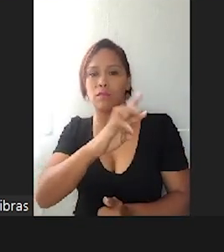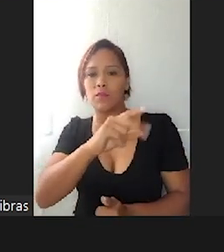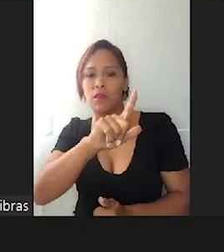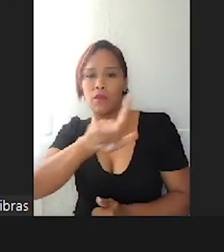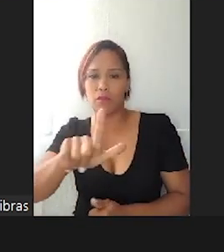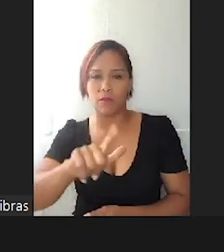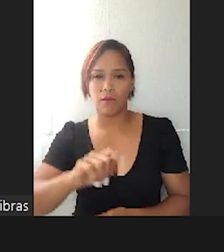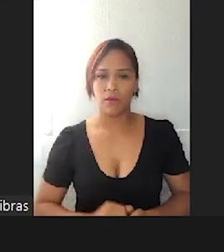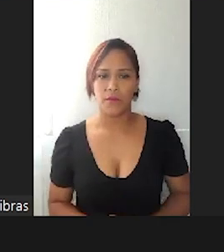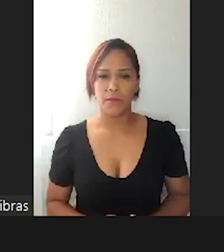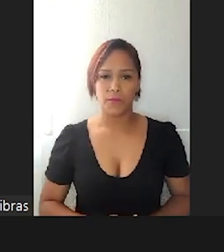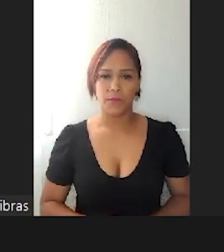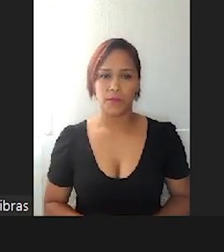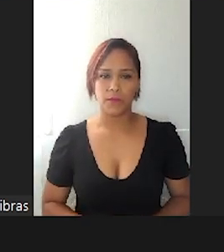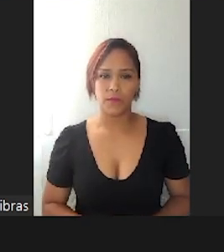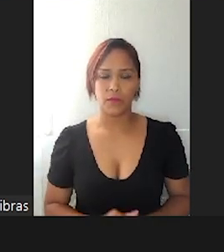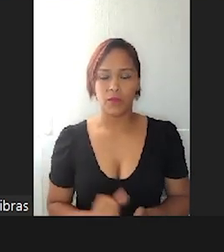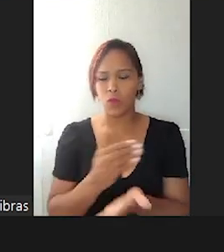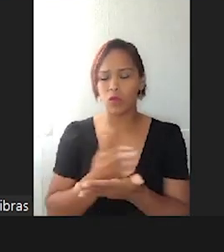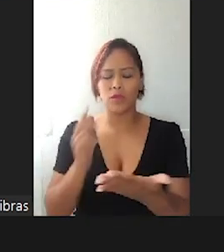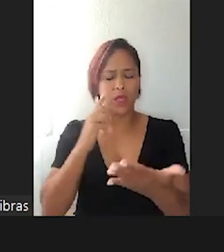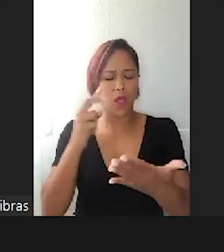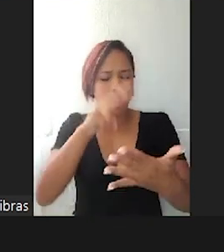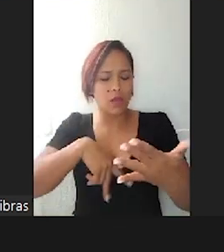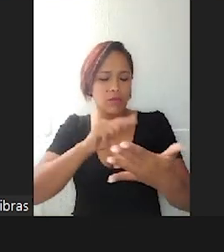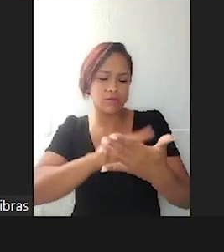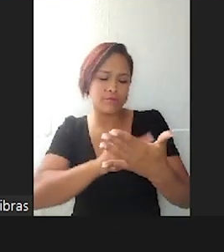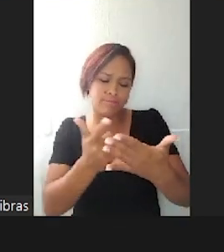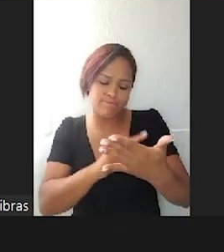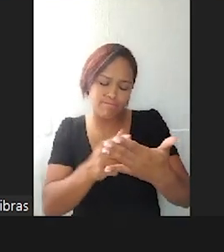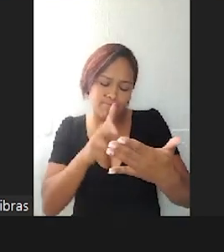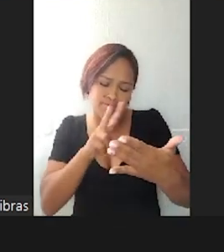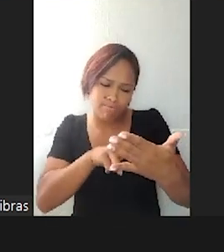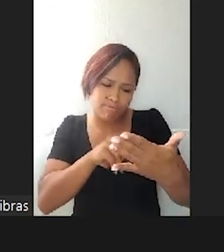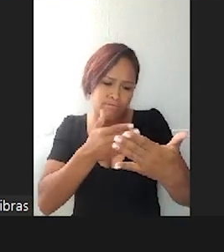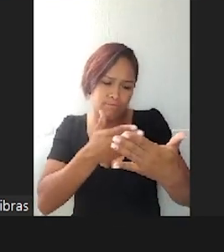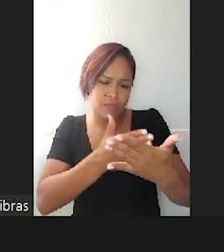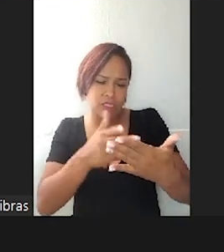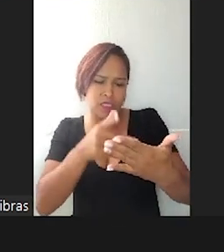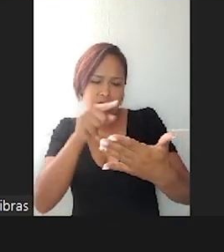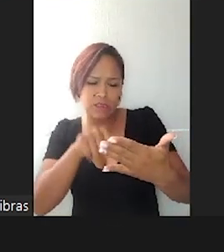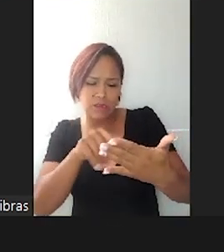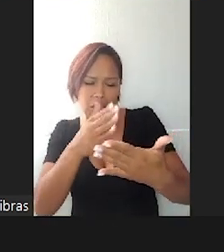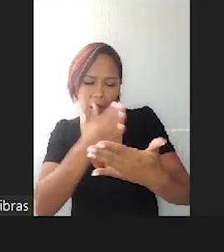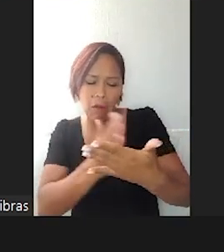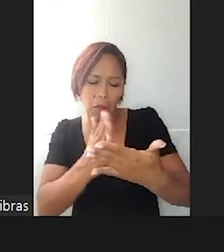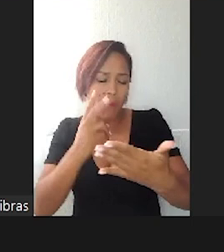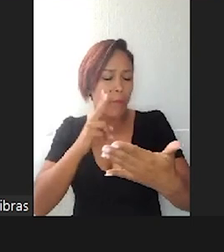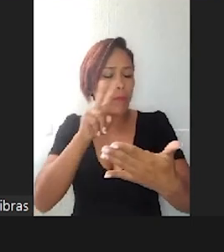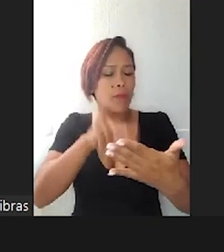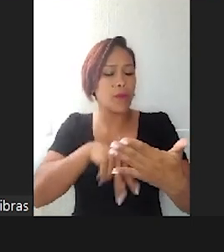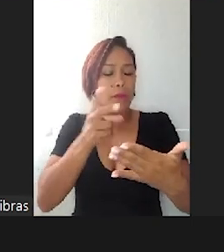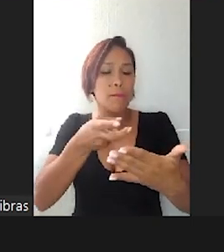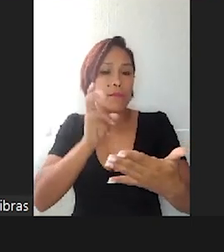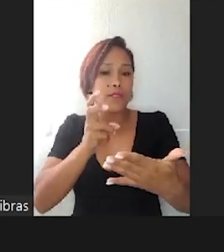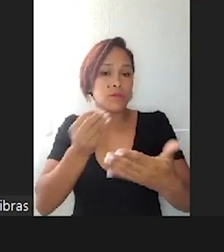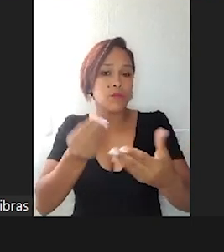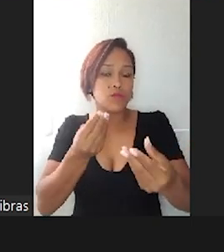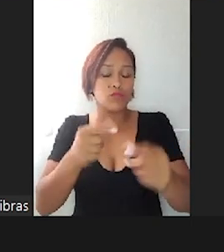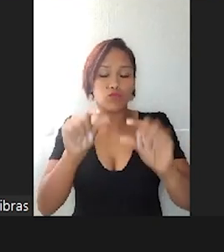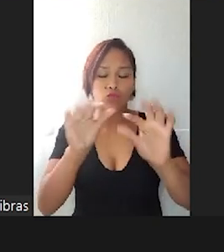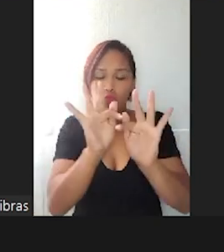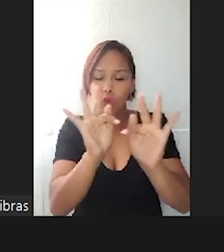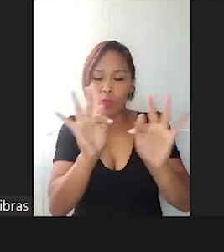eu comecei a ler um livro e no meio desse livro tinha um trecho grande